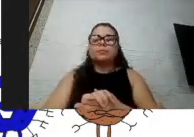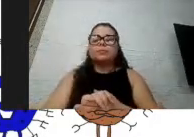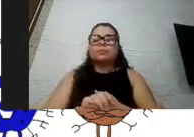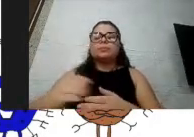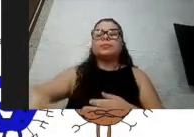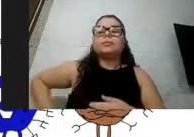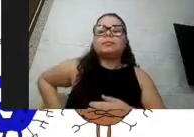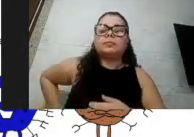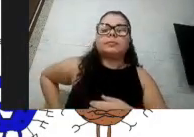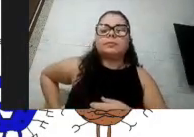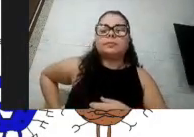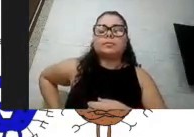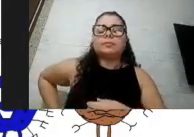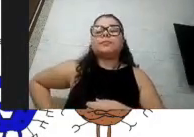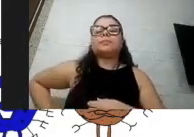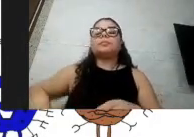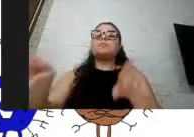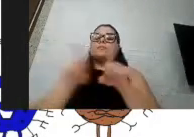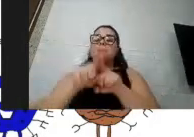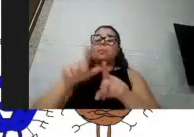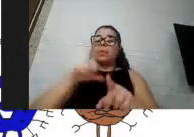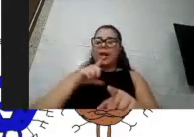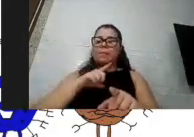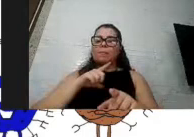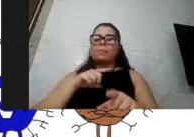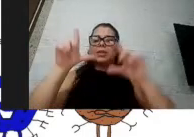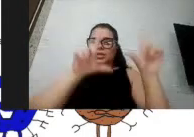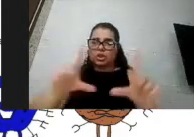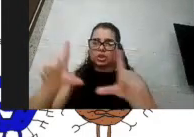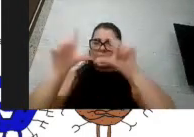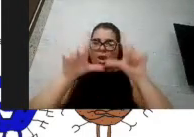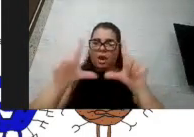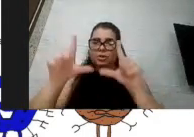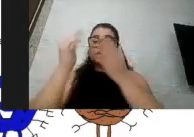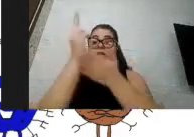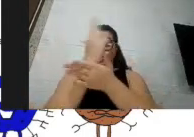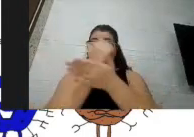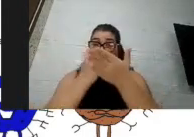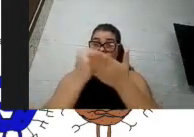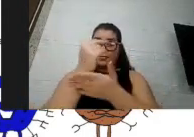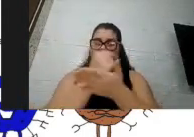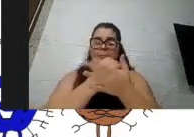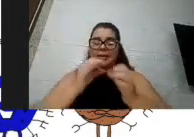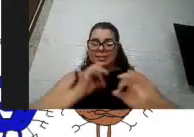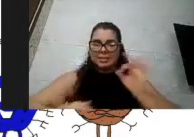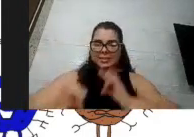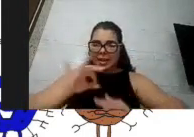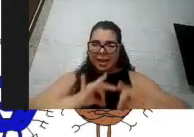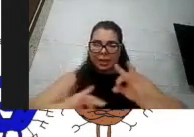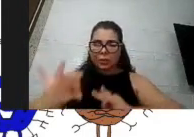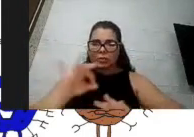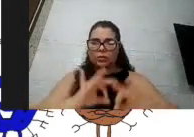temos ilustrações de células do sistema imune, né, com